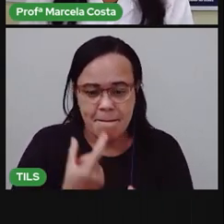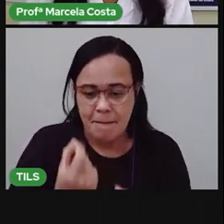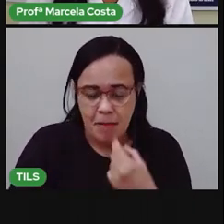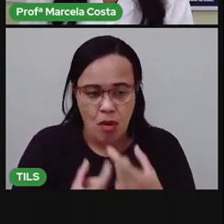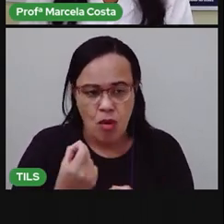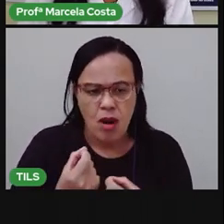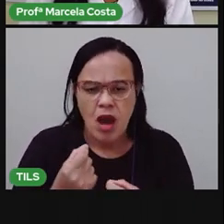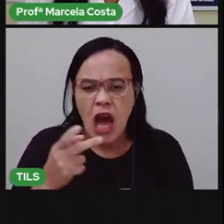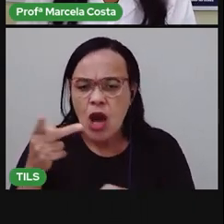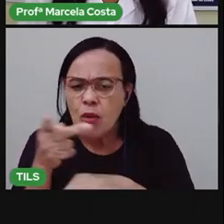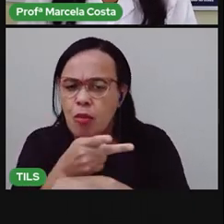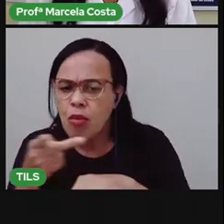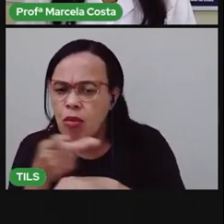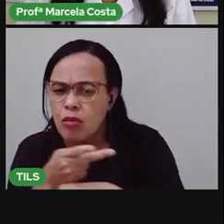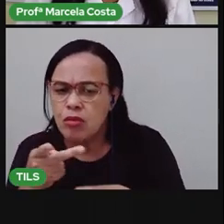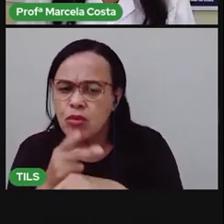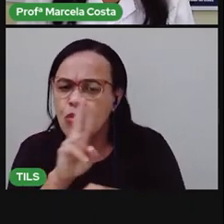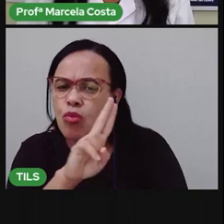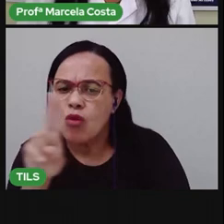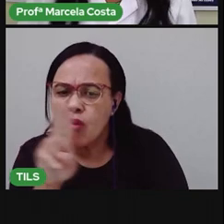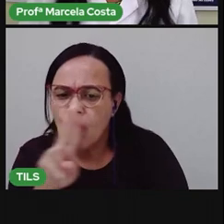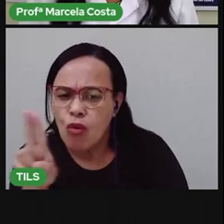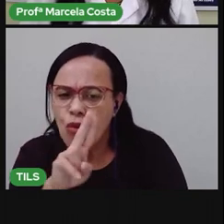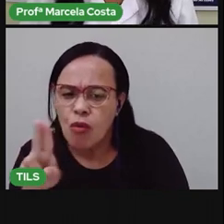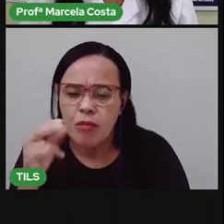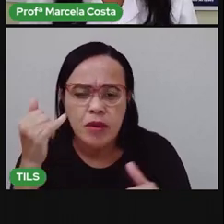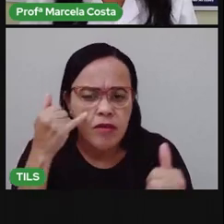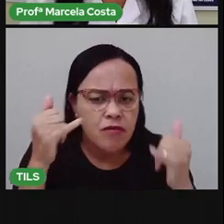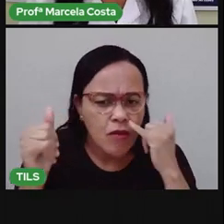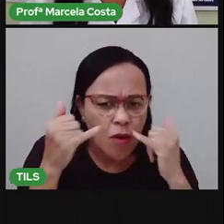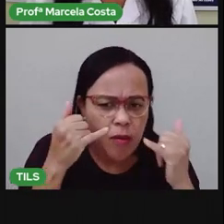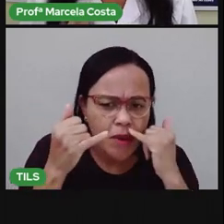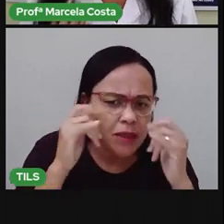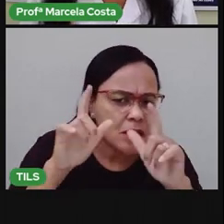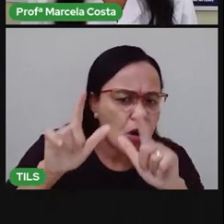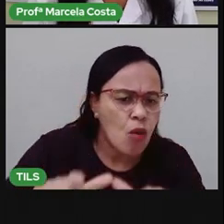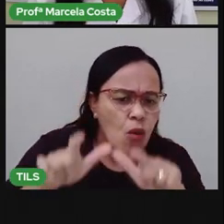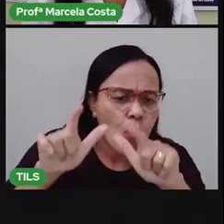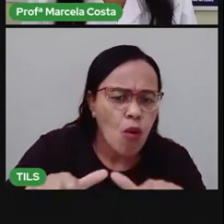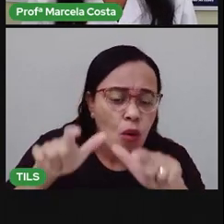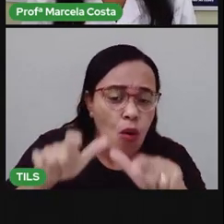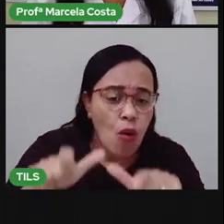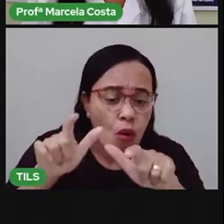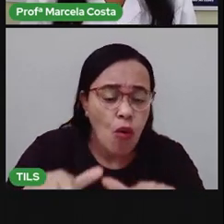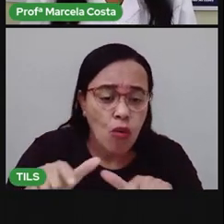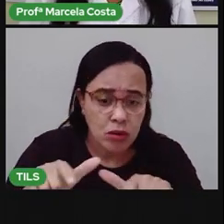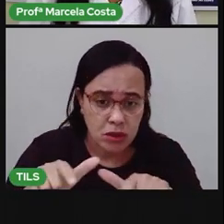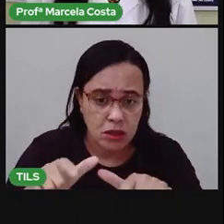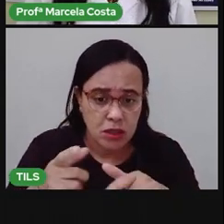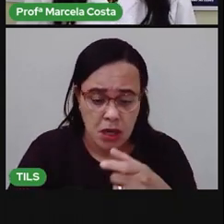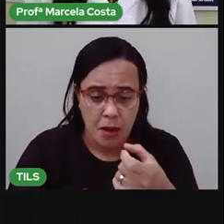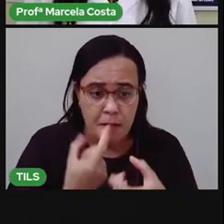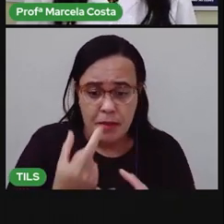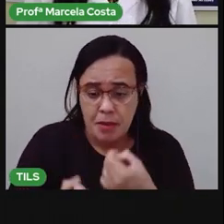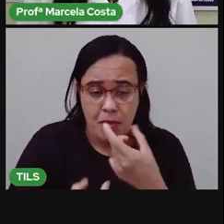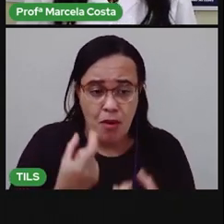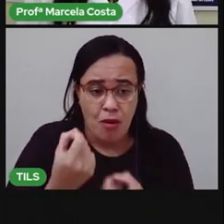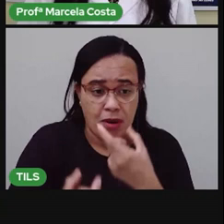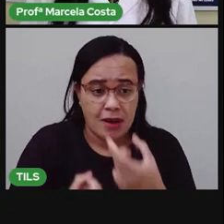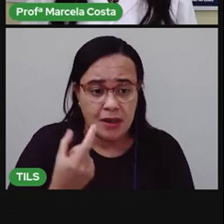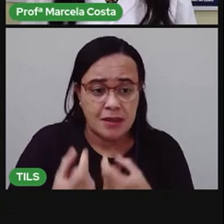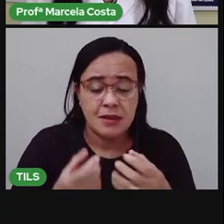pelo rótulo, pelas informações do rótulo, onde está me dizendo onde é que está o milho de pipoca.